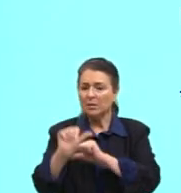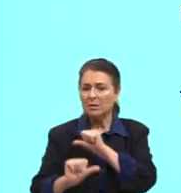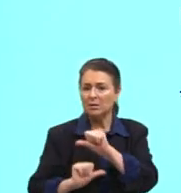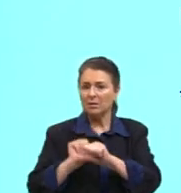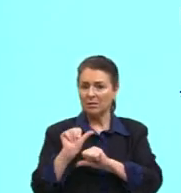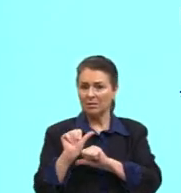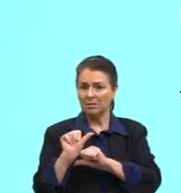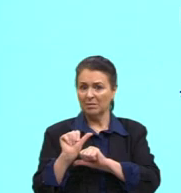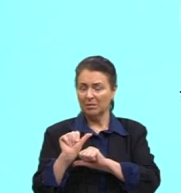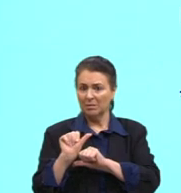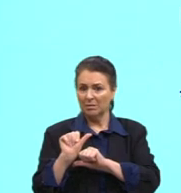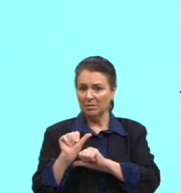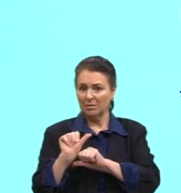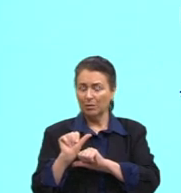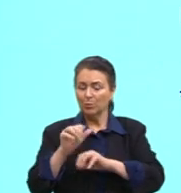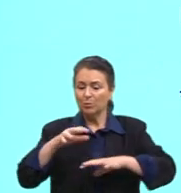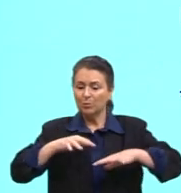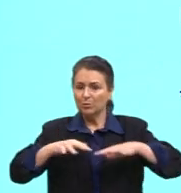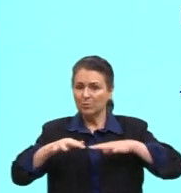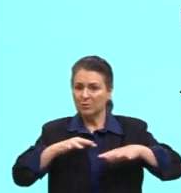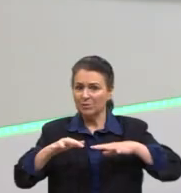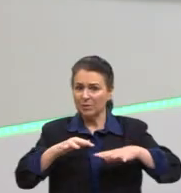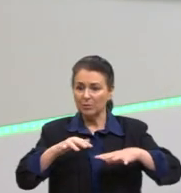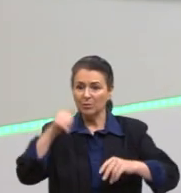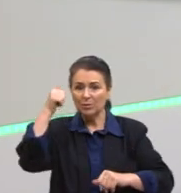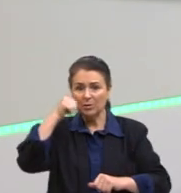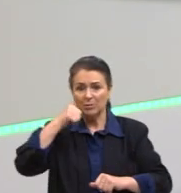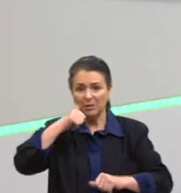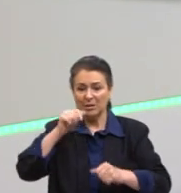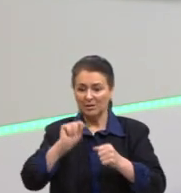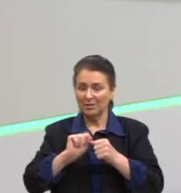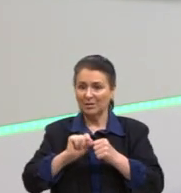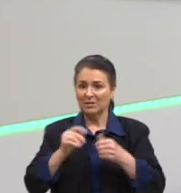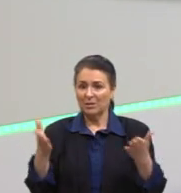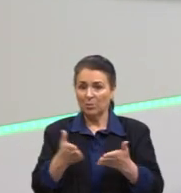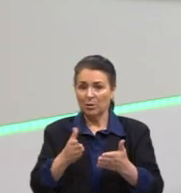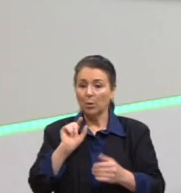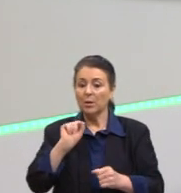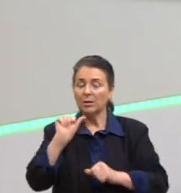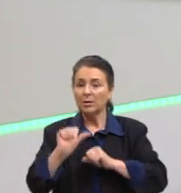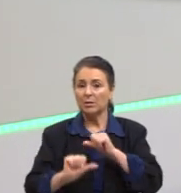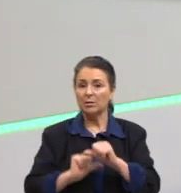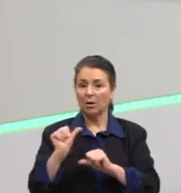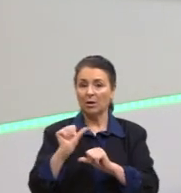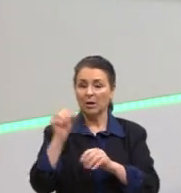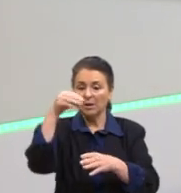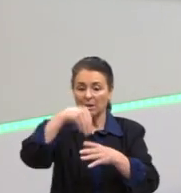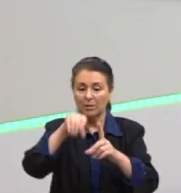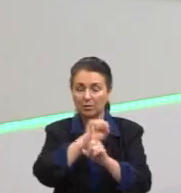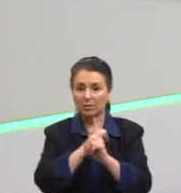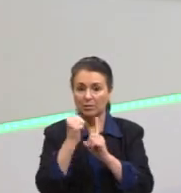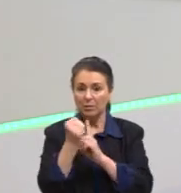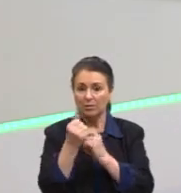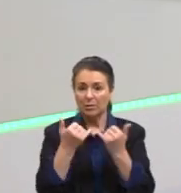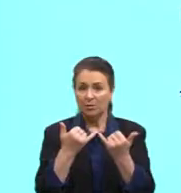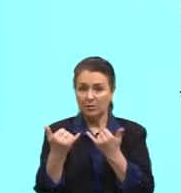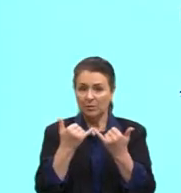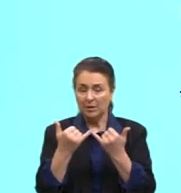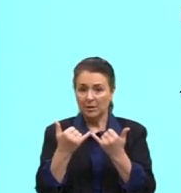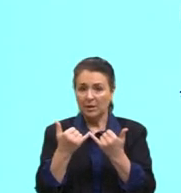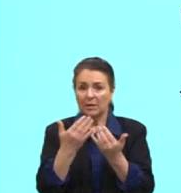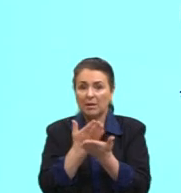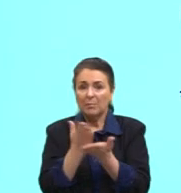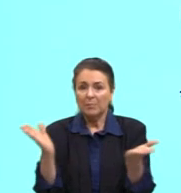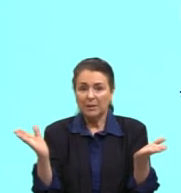os movimentos que as mulheres fazem nesses períodos. O que muda na sociedade. Por exemplo, a questão da perda do